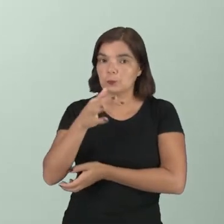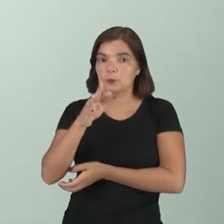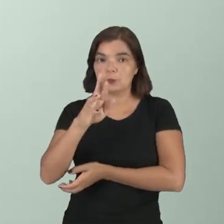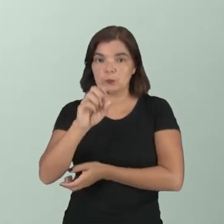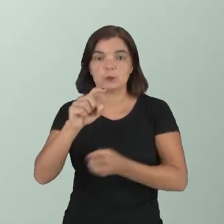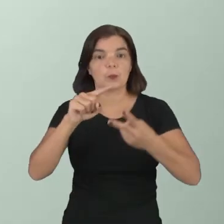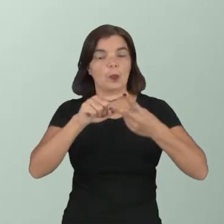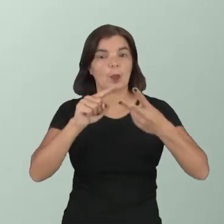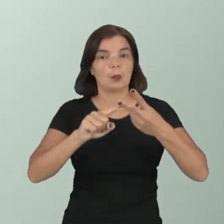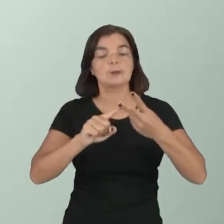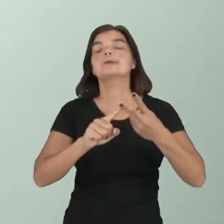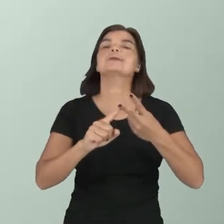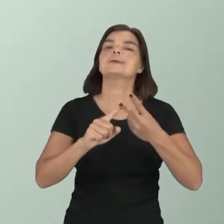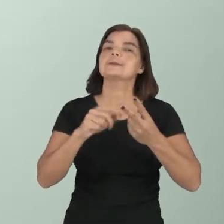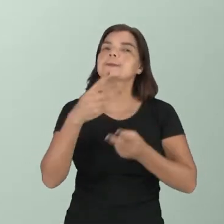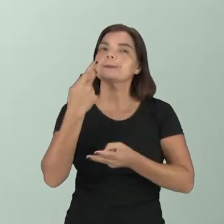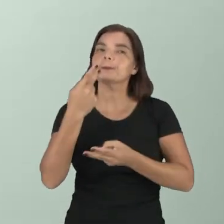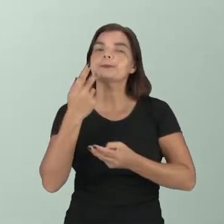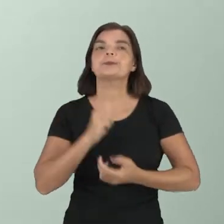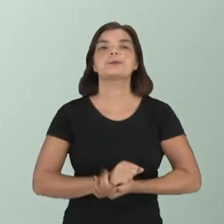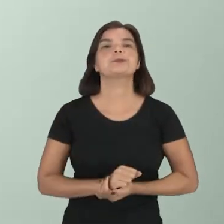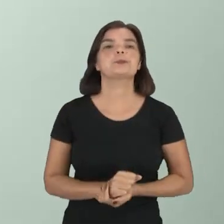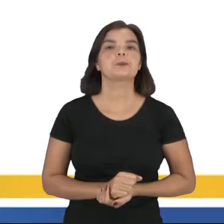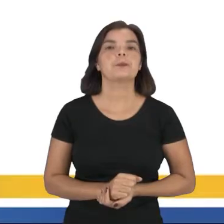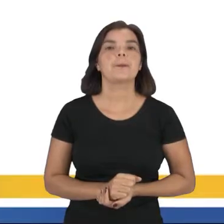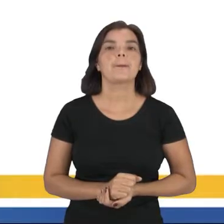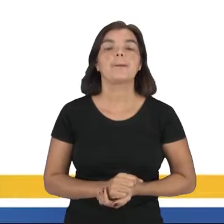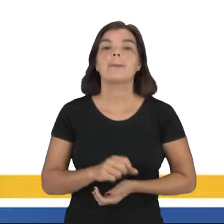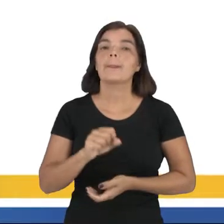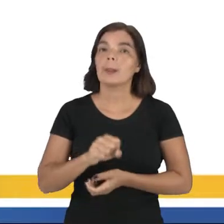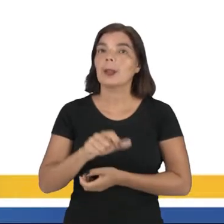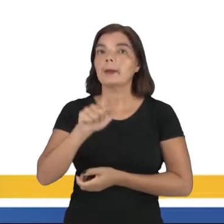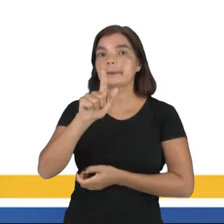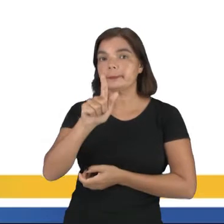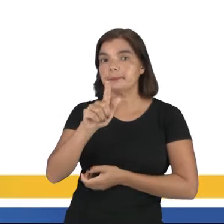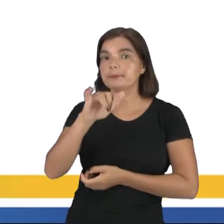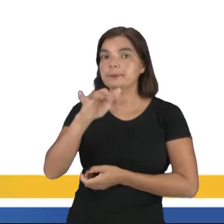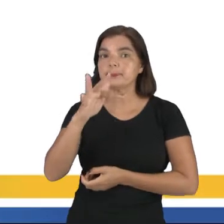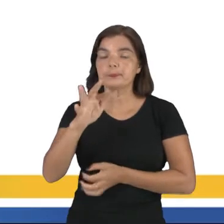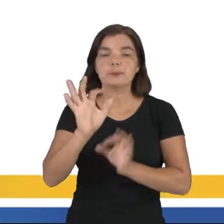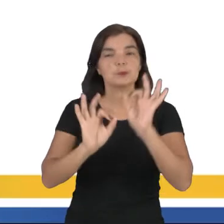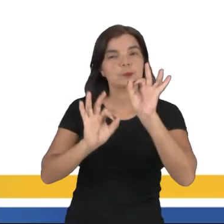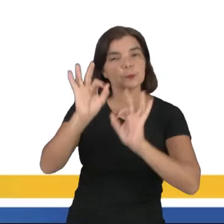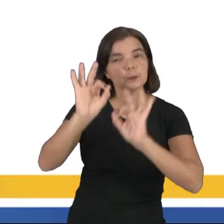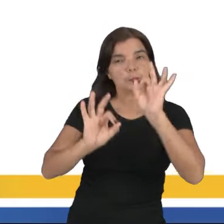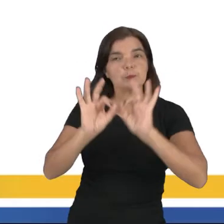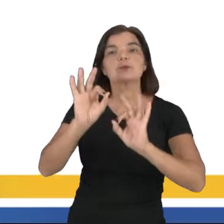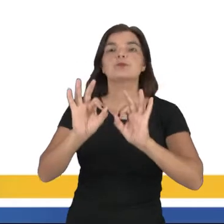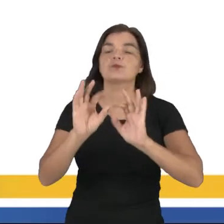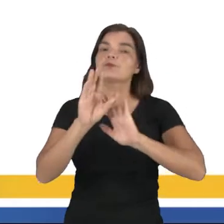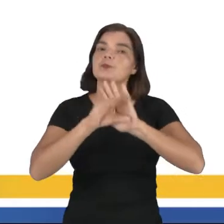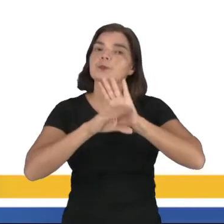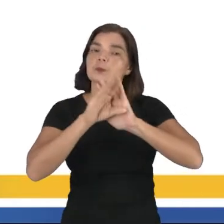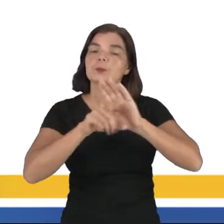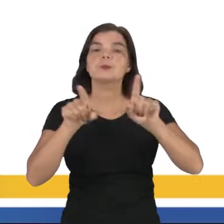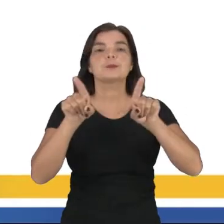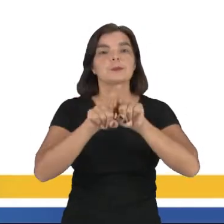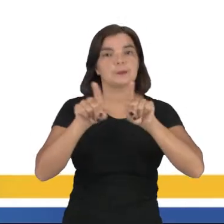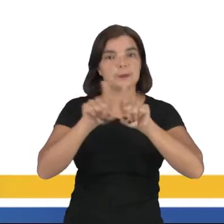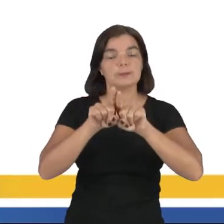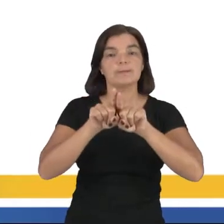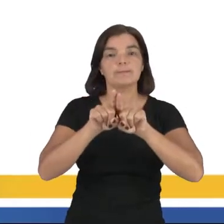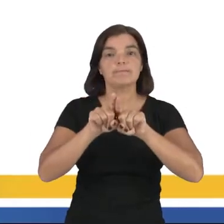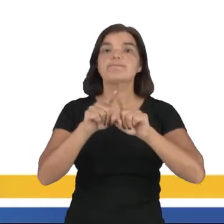as duas pronúncias. Vamos continuar. A sigla remete tanto à estrutura do conteúdo, quanto à